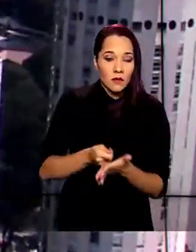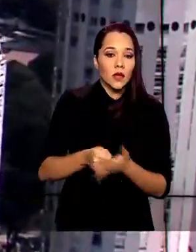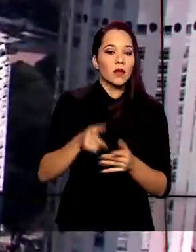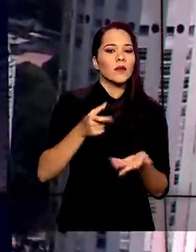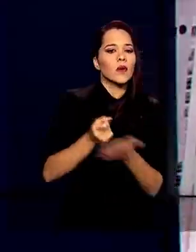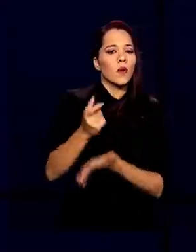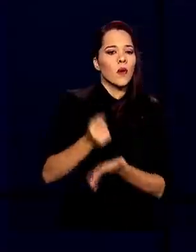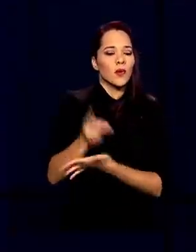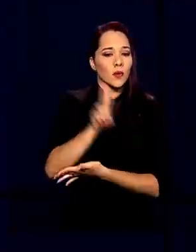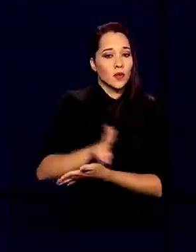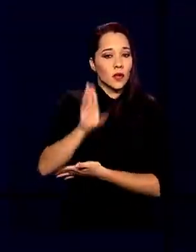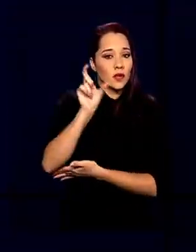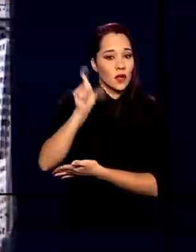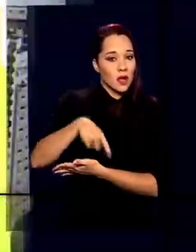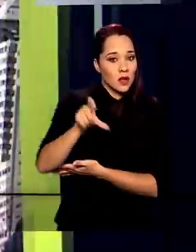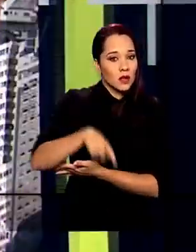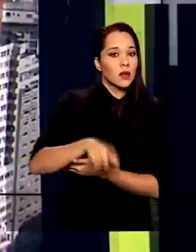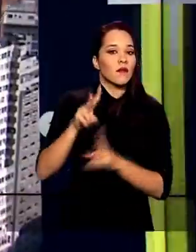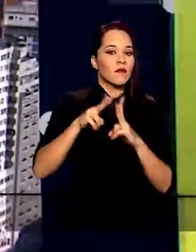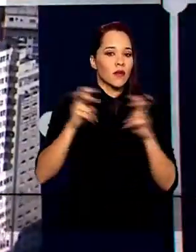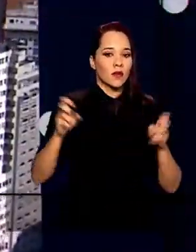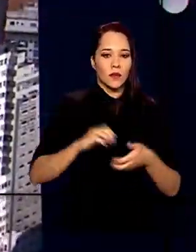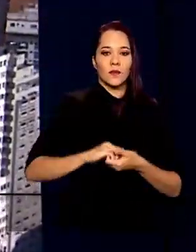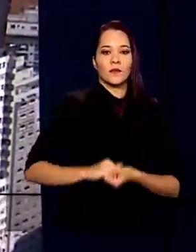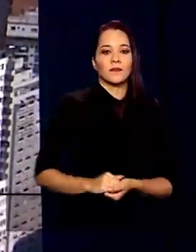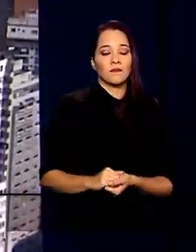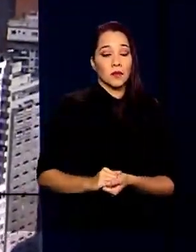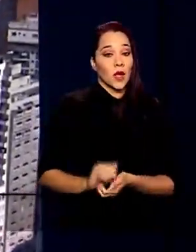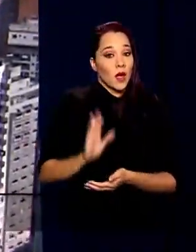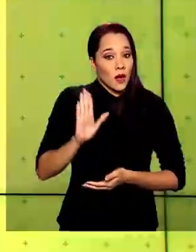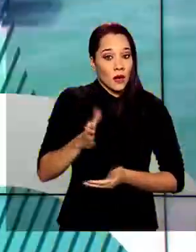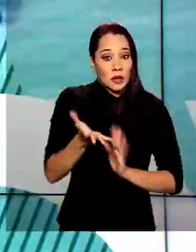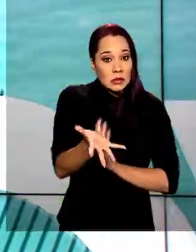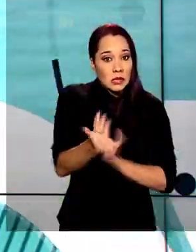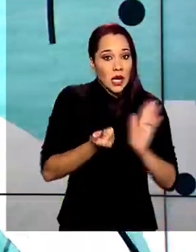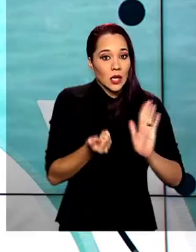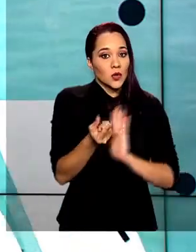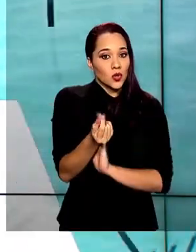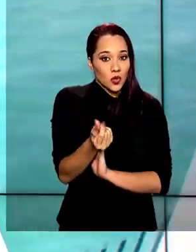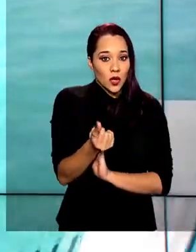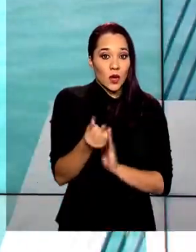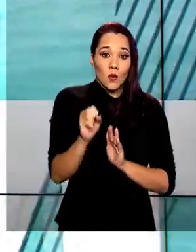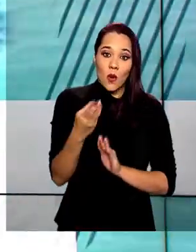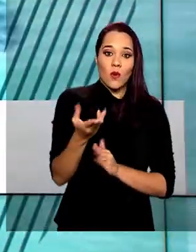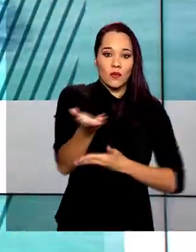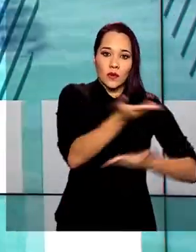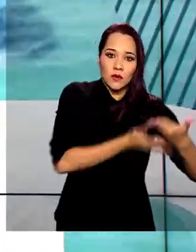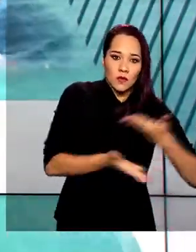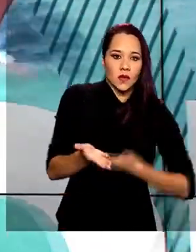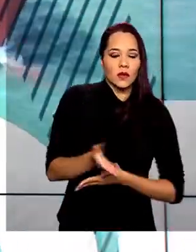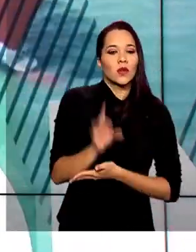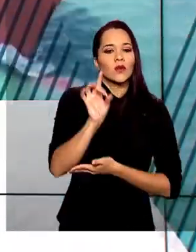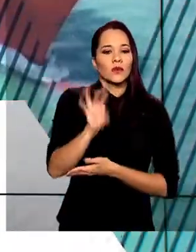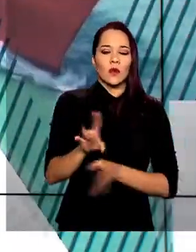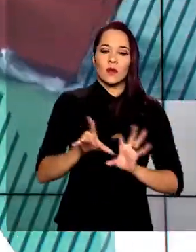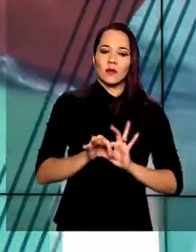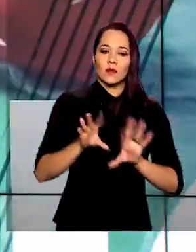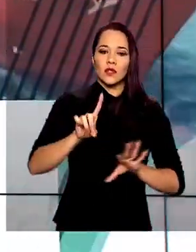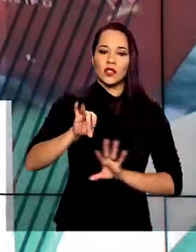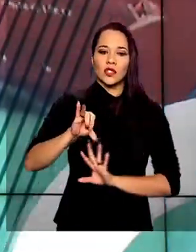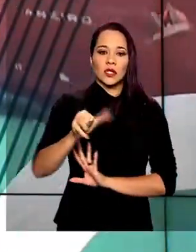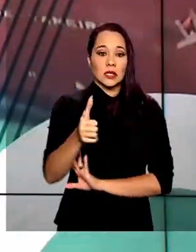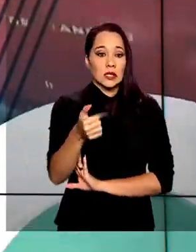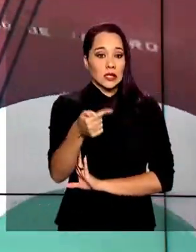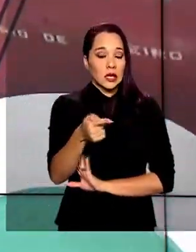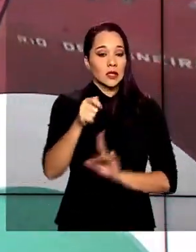compras por meio de cartão de débito virtual. Já o saque em espécie e a transferência dos recursos serão liberados no dia